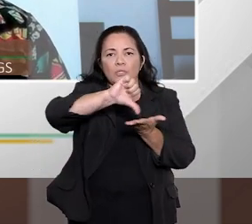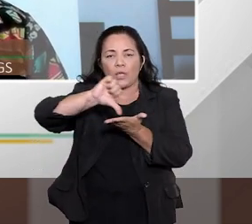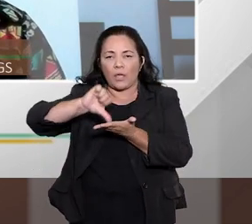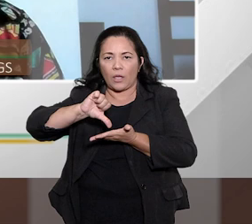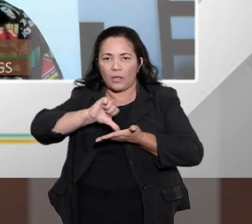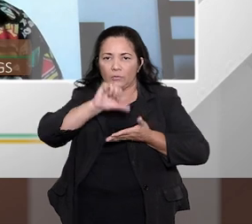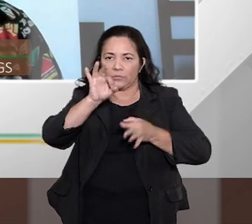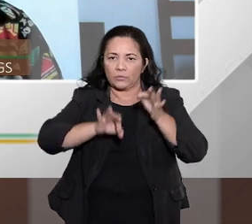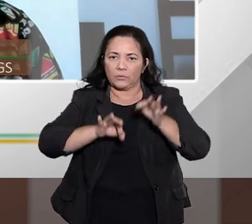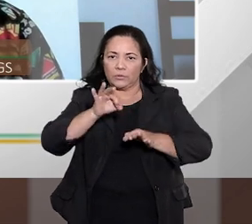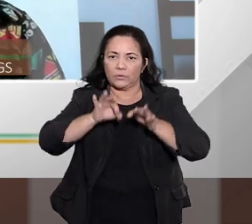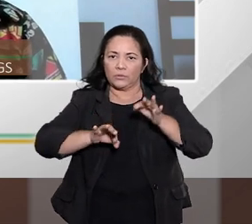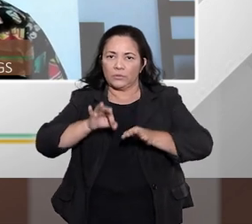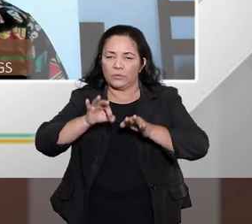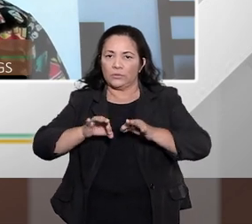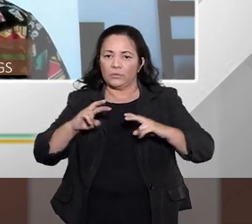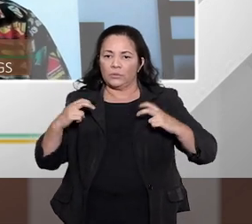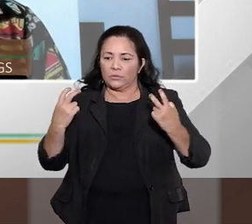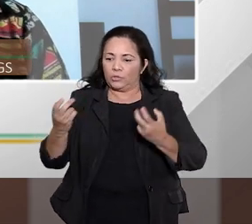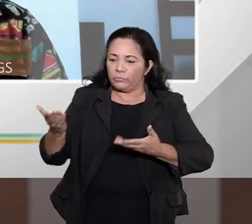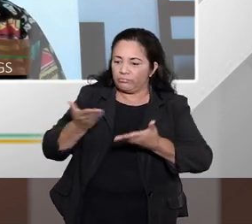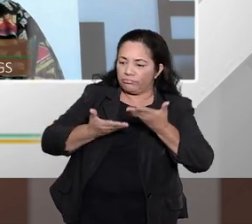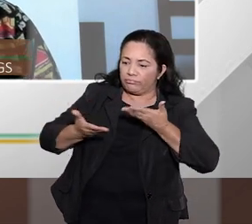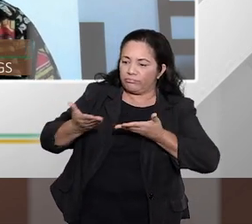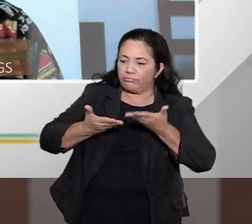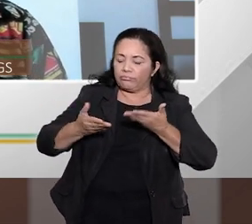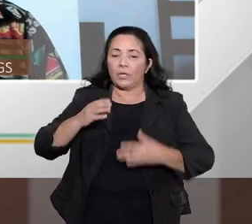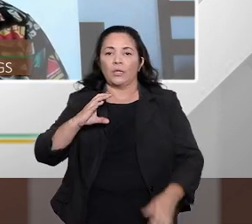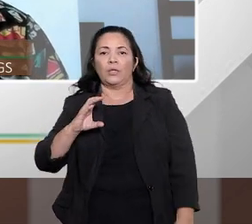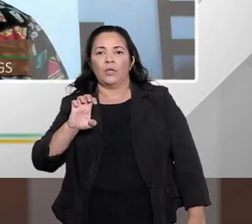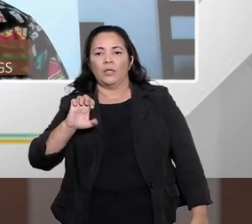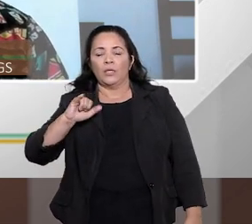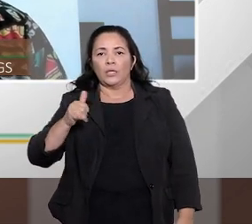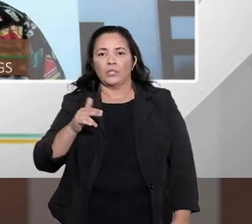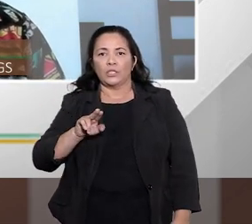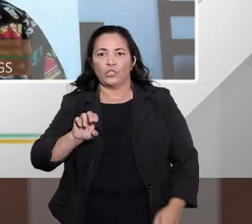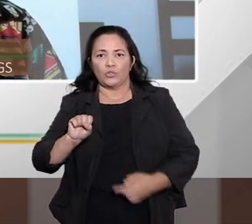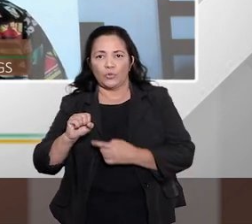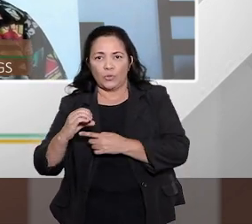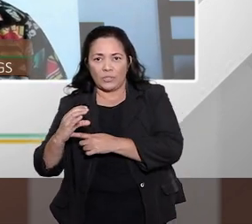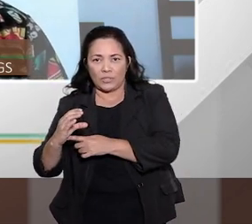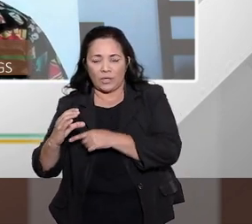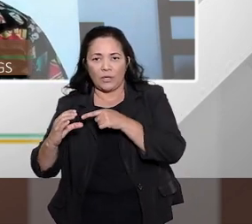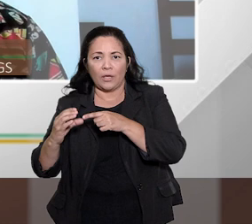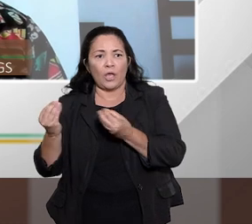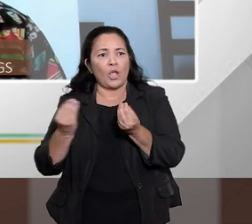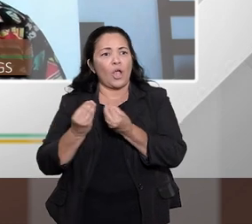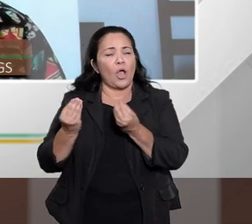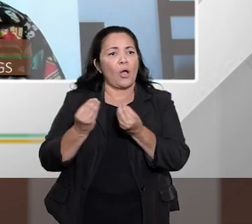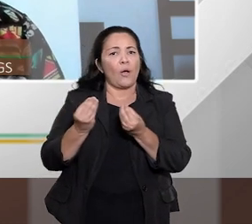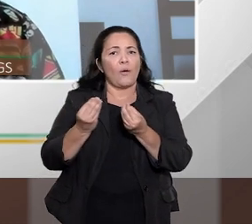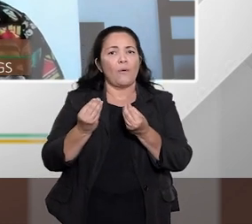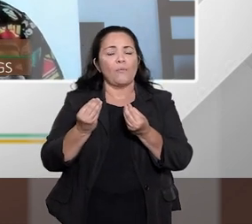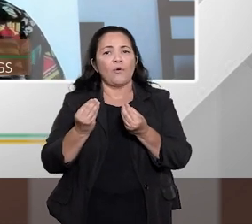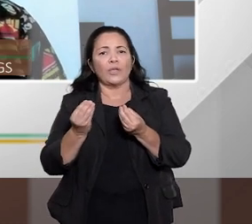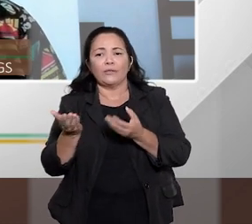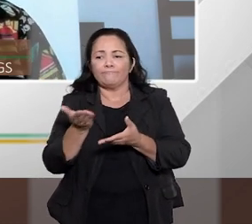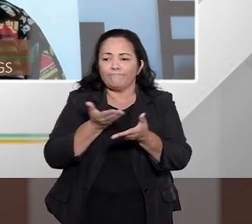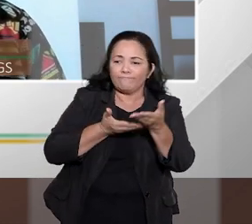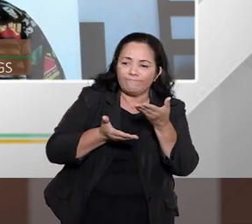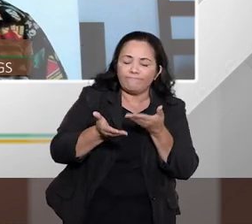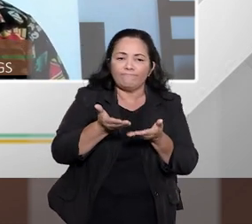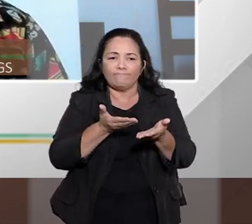mediação conciliação ou seja justas né especializados em superendividamento e atuação dos PROCONs